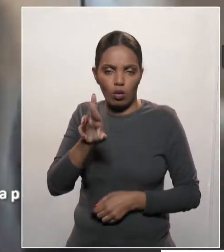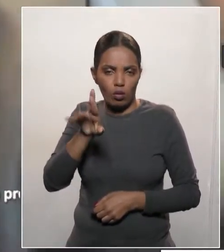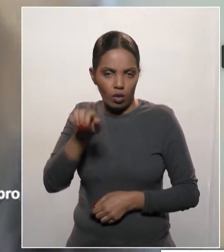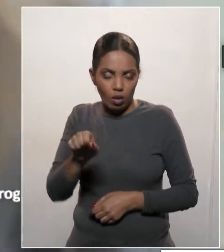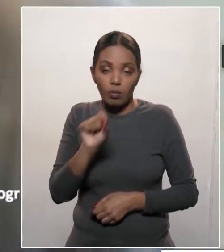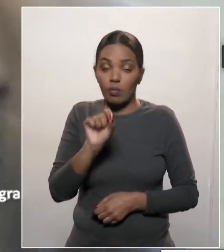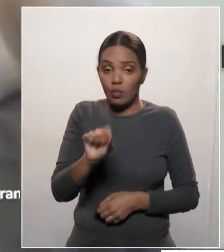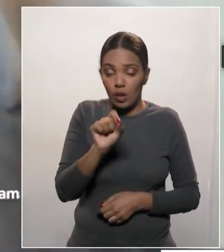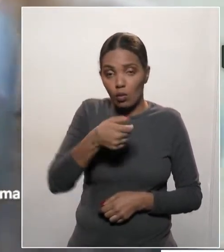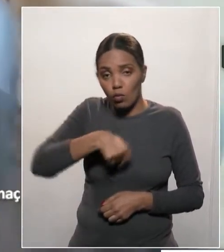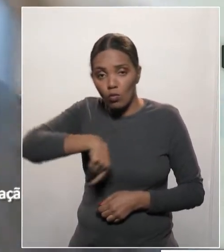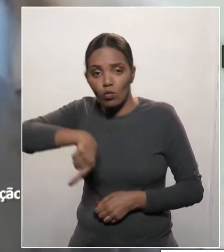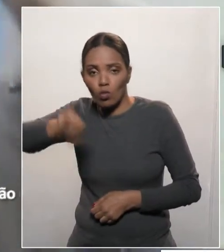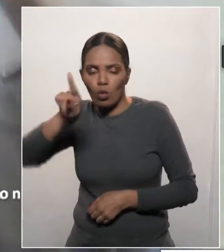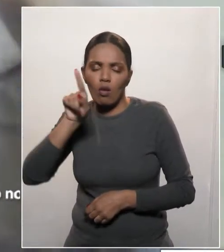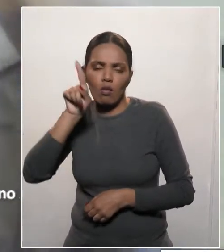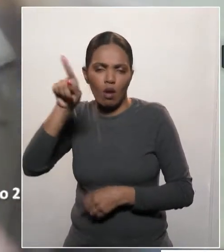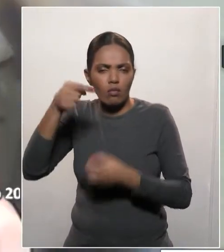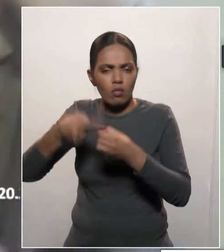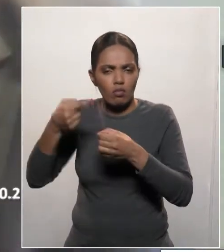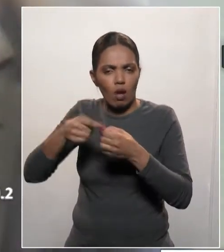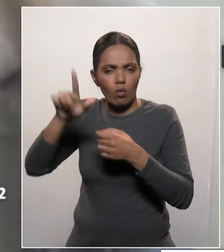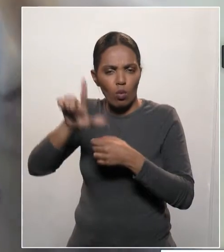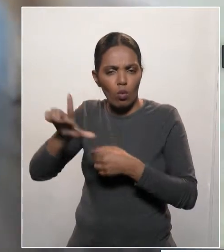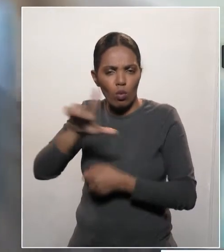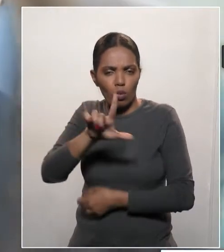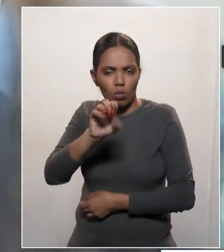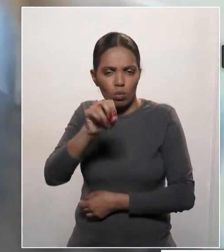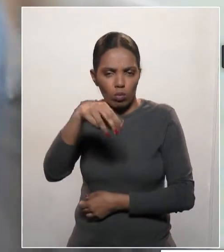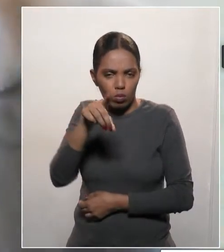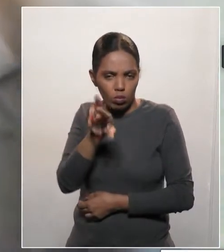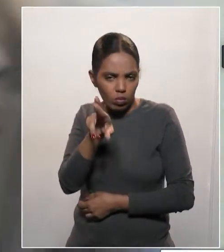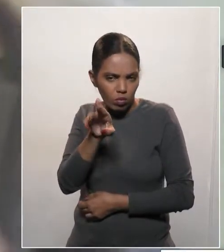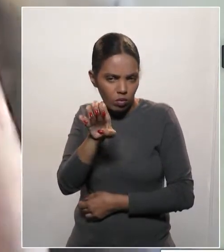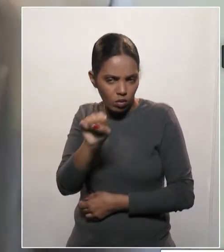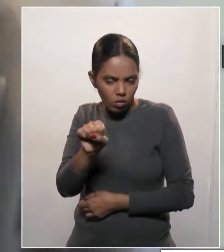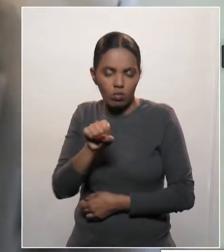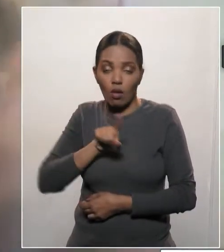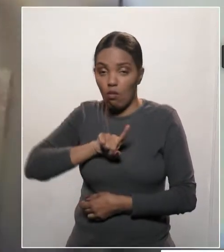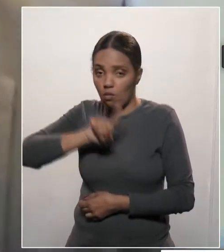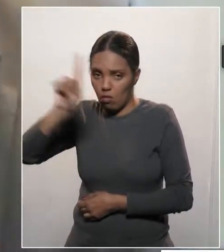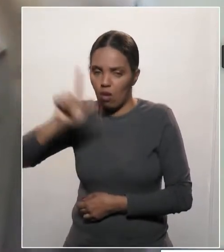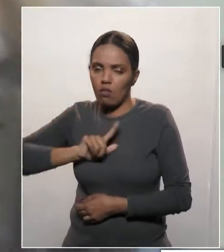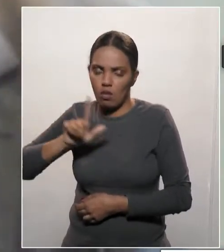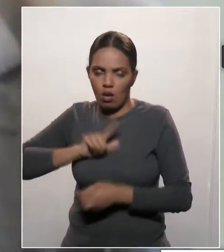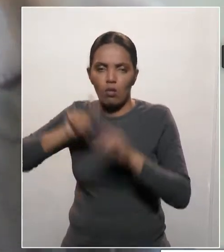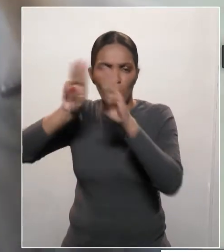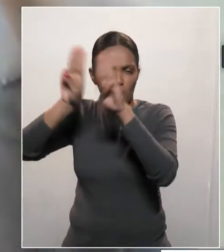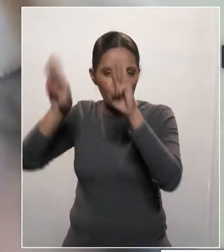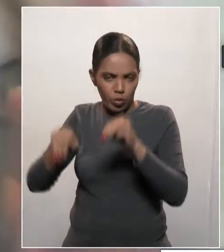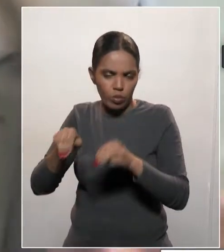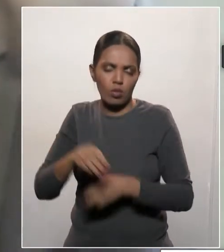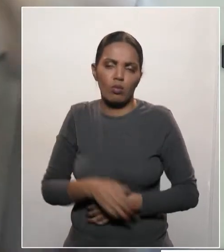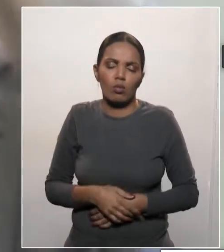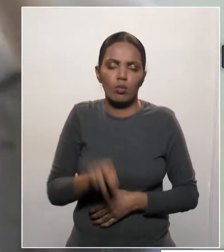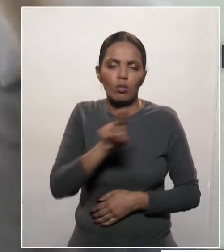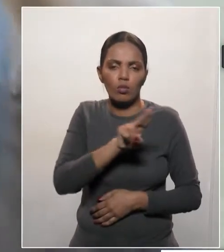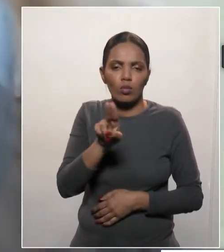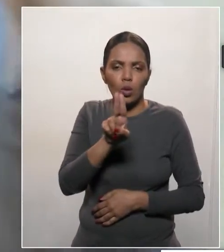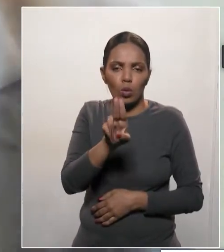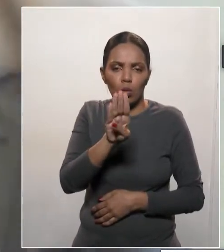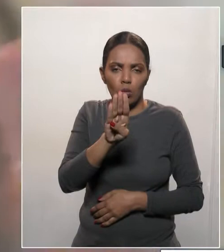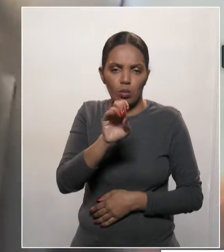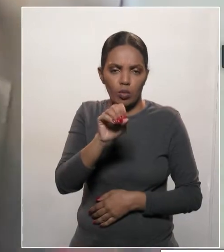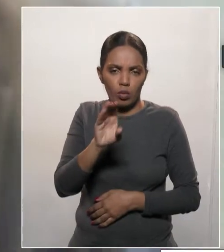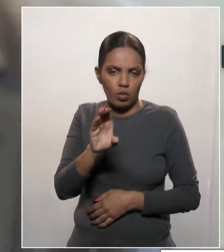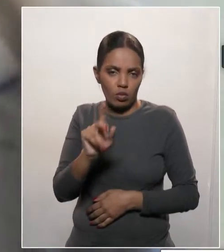para Londres, quando acabar todo esse problema, vai lá e visite o Museu da Florence Natingale. Esse museu e o bunker do Wilson Churchill,